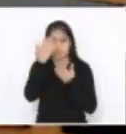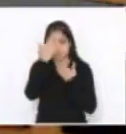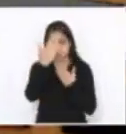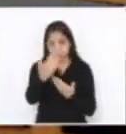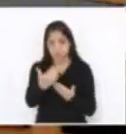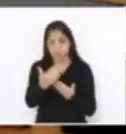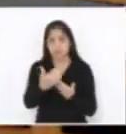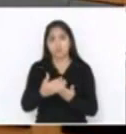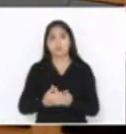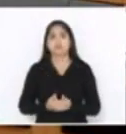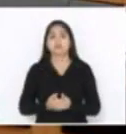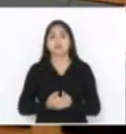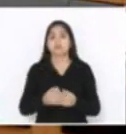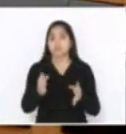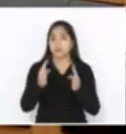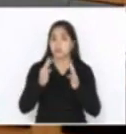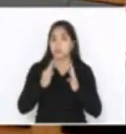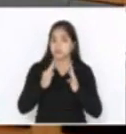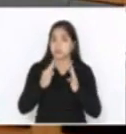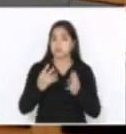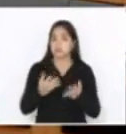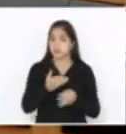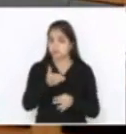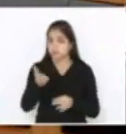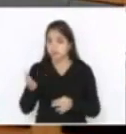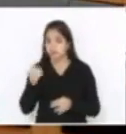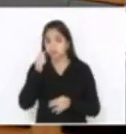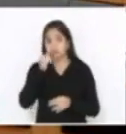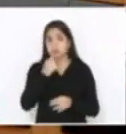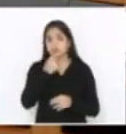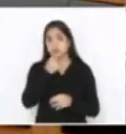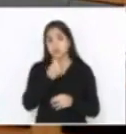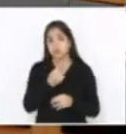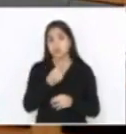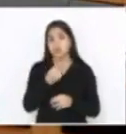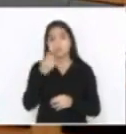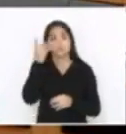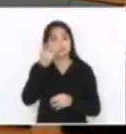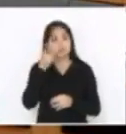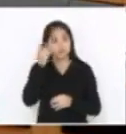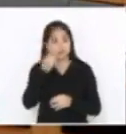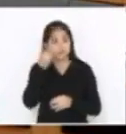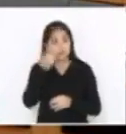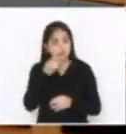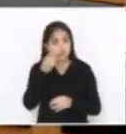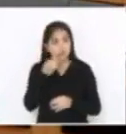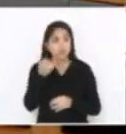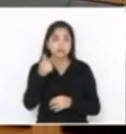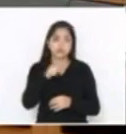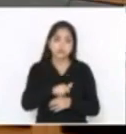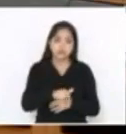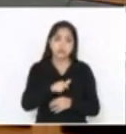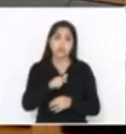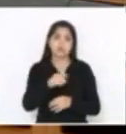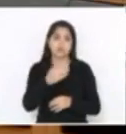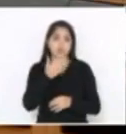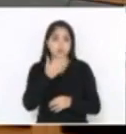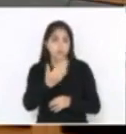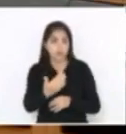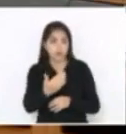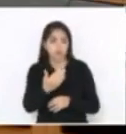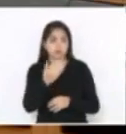a atenção das senhoras, dos senhores deputados e, mais uma vez, peço